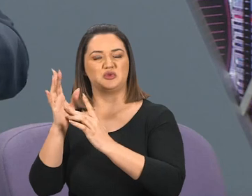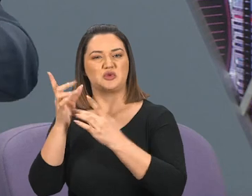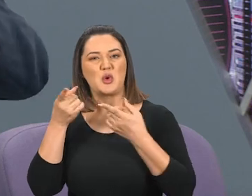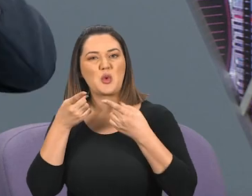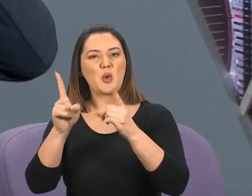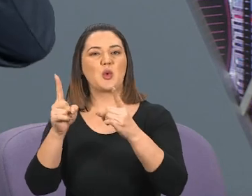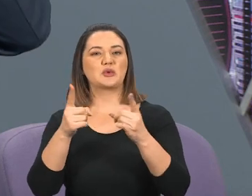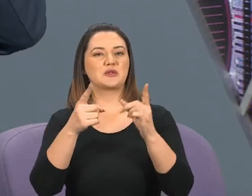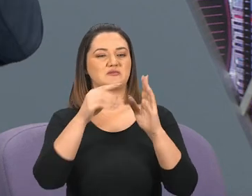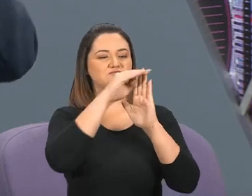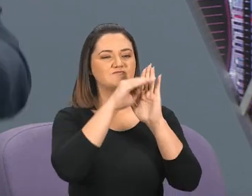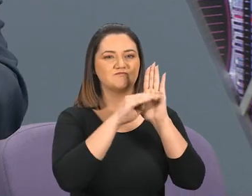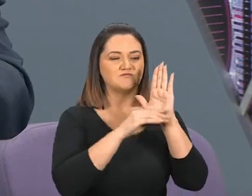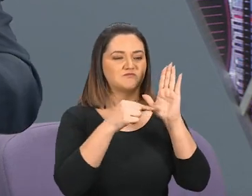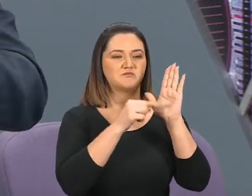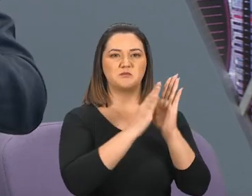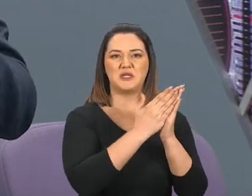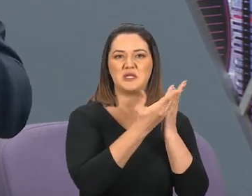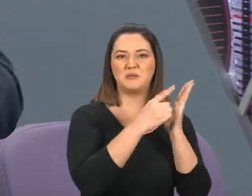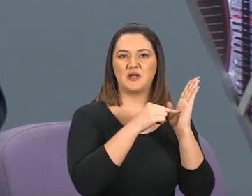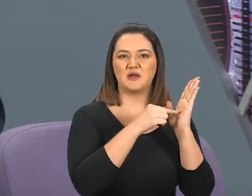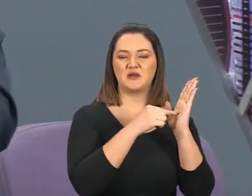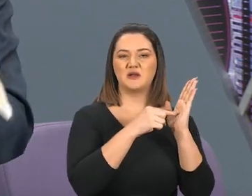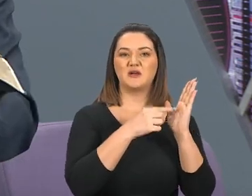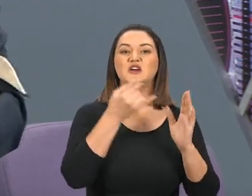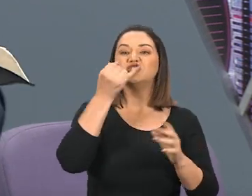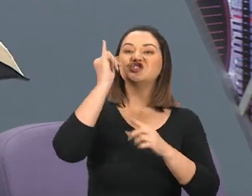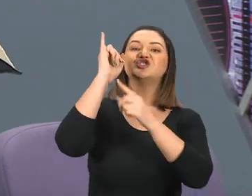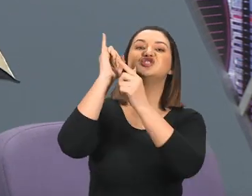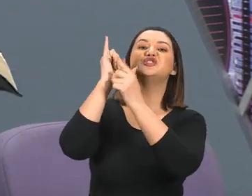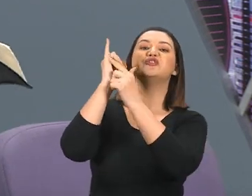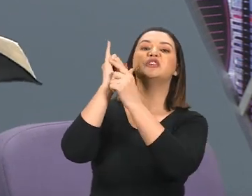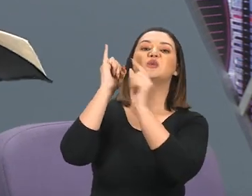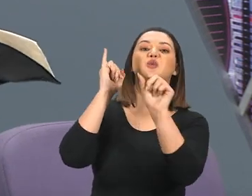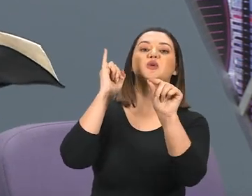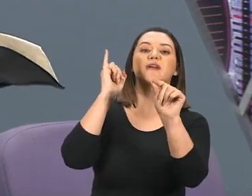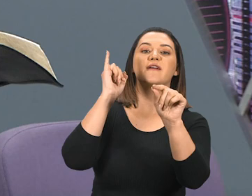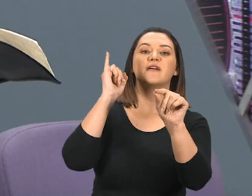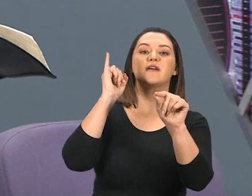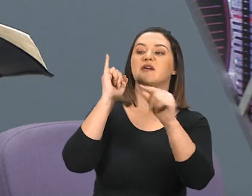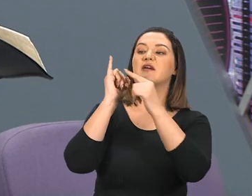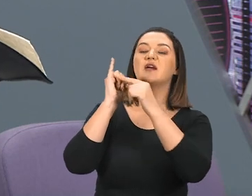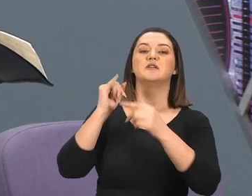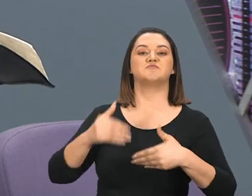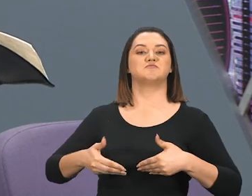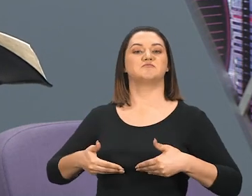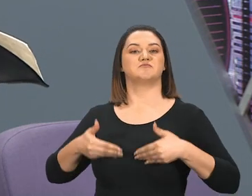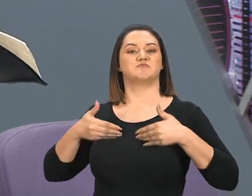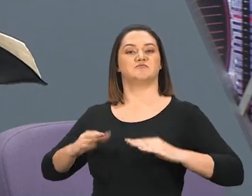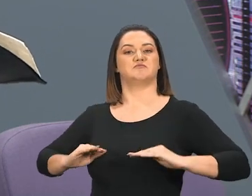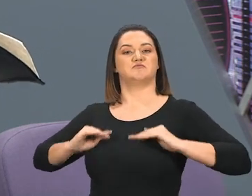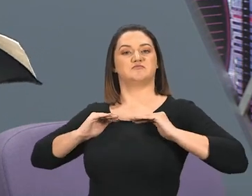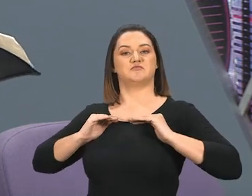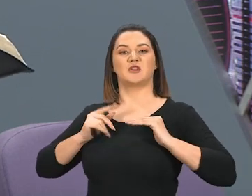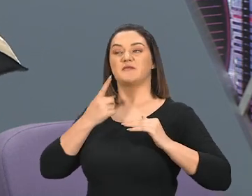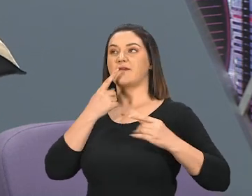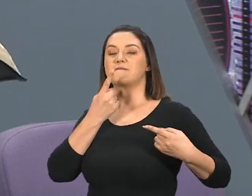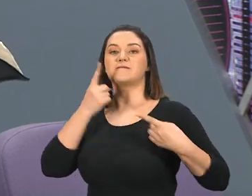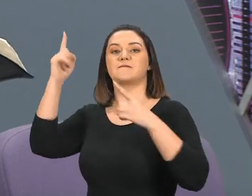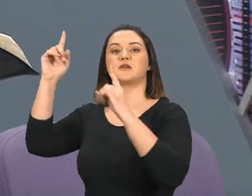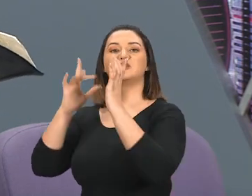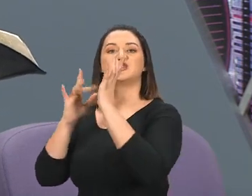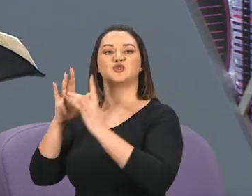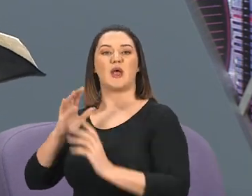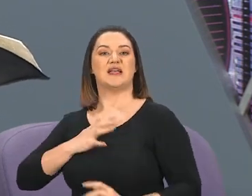Vai mexer nos princípios bíblicos, Vai mexer nas doutrinas bíblicas, E diz que esse chifre que cresce, Que se engrandece, E que mexe com Cristo